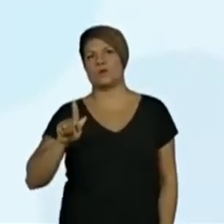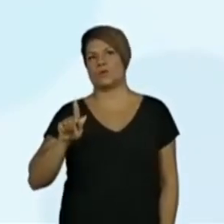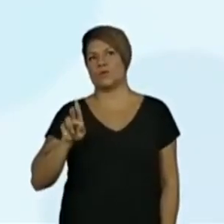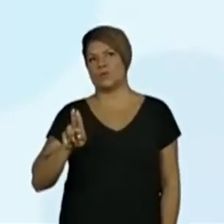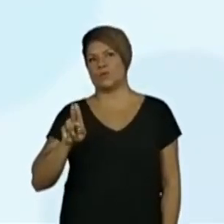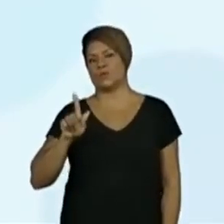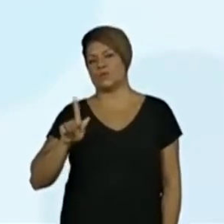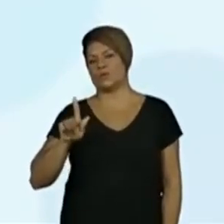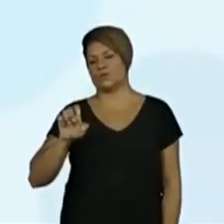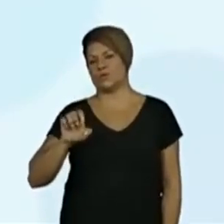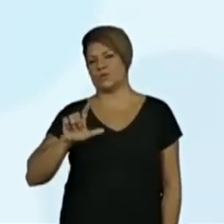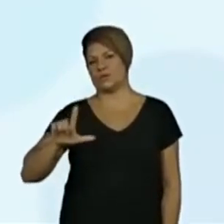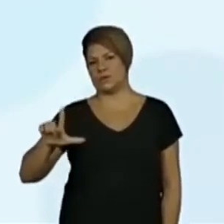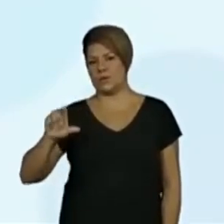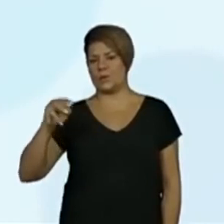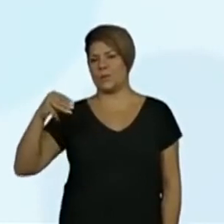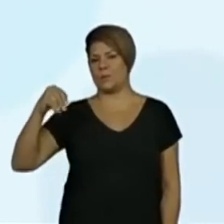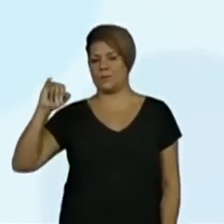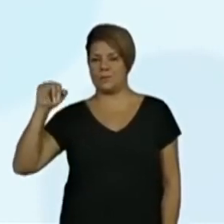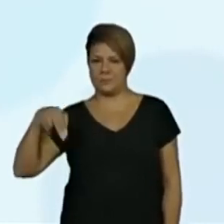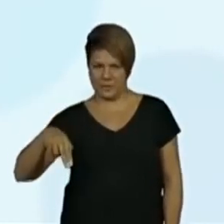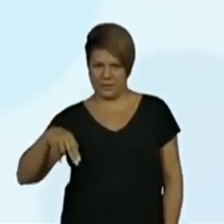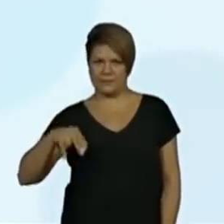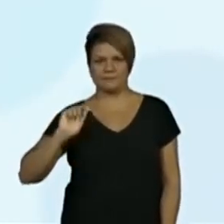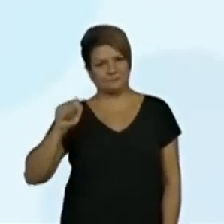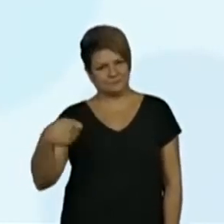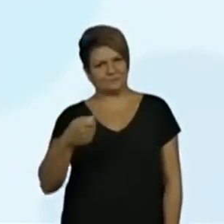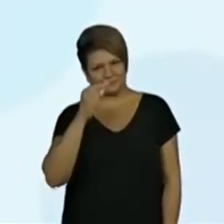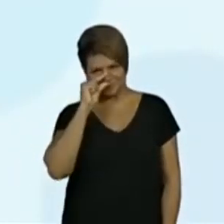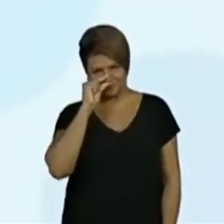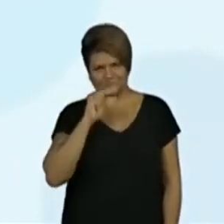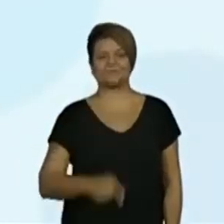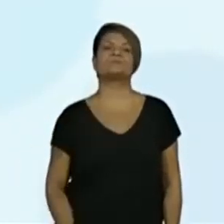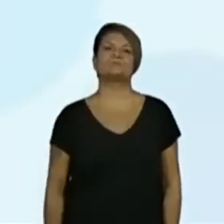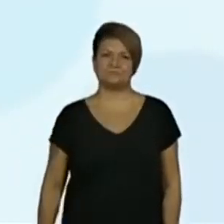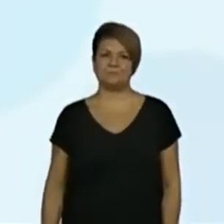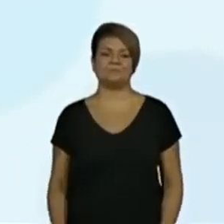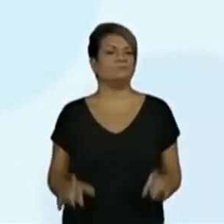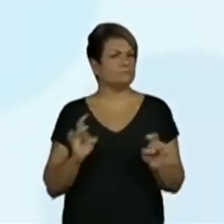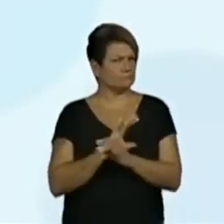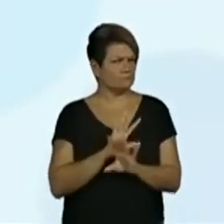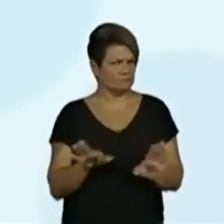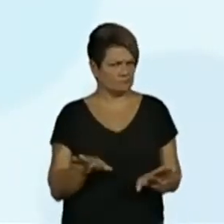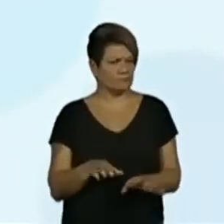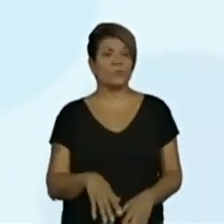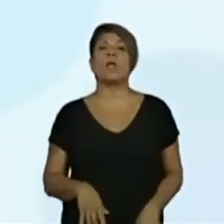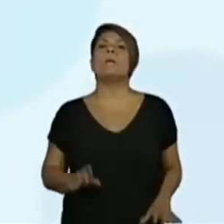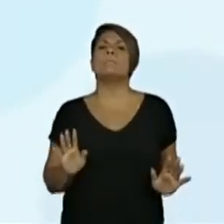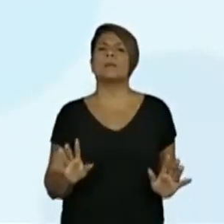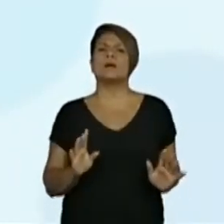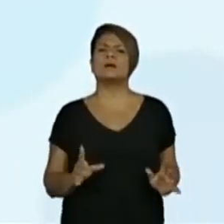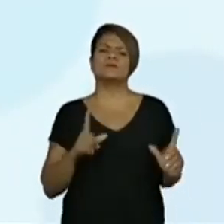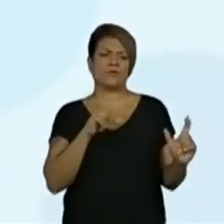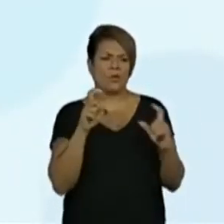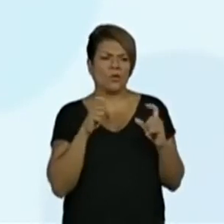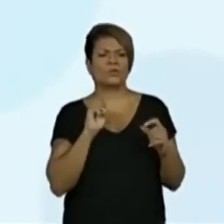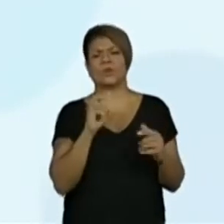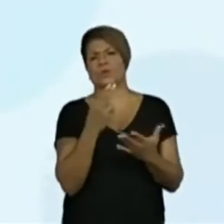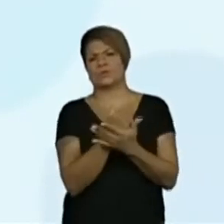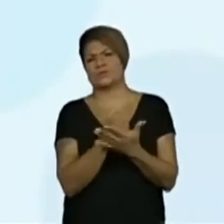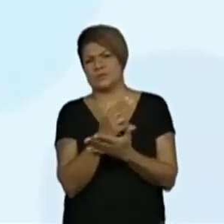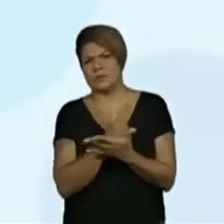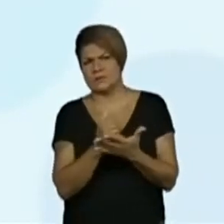Gujoumin. Termina por aí? Não. Se uma pessoa faz ilustração ou há colaborações dessa ilustração,